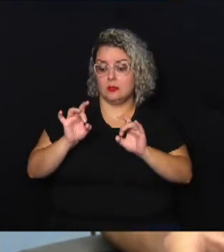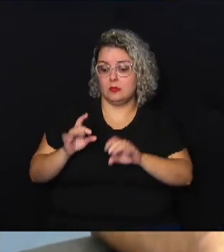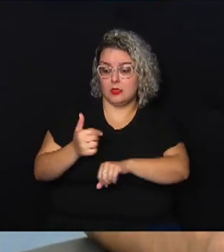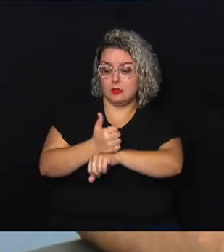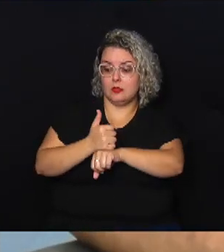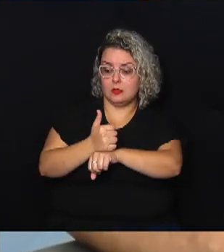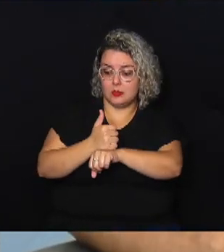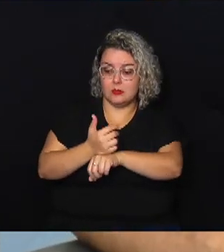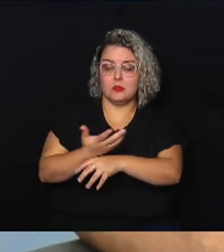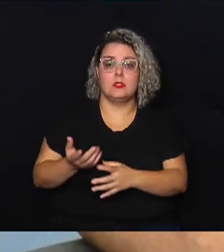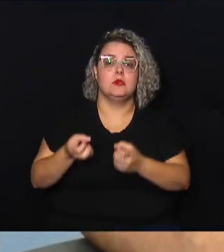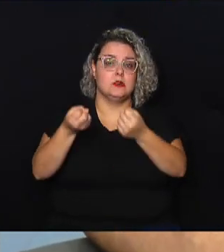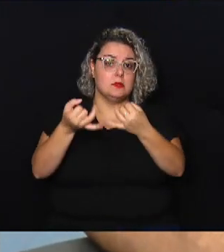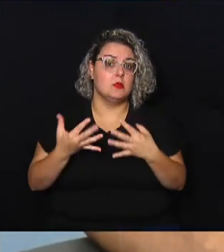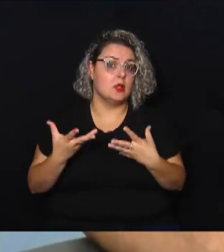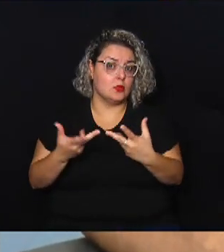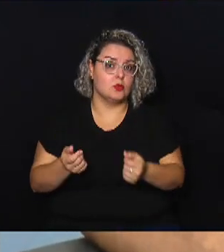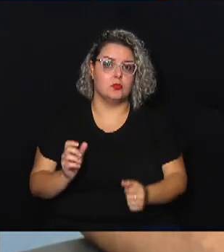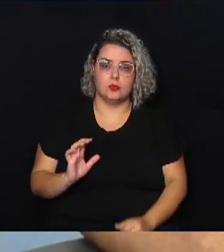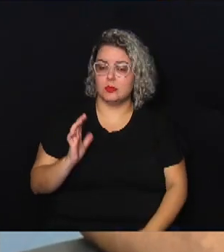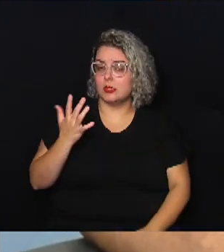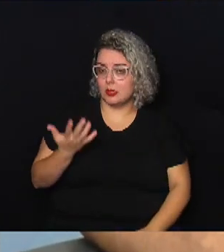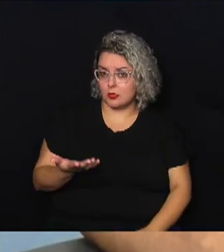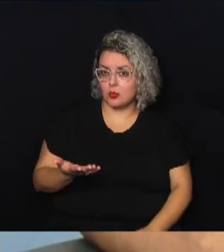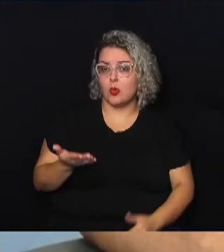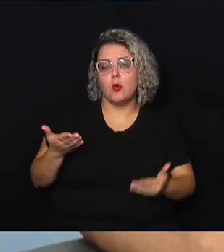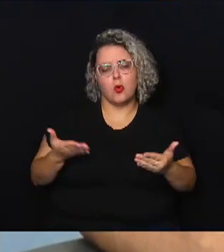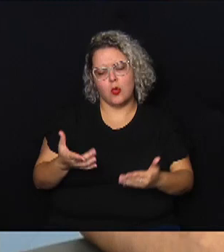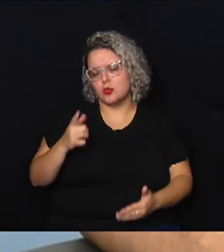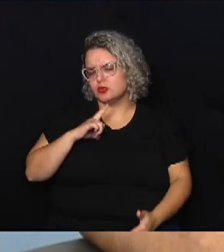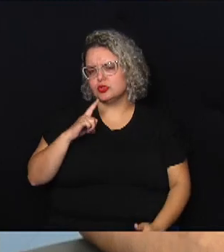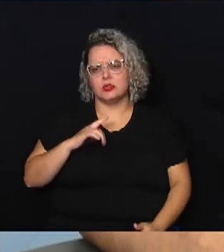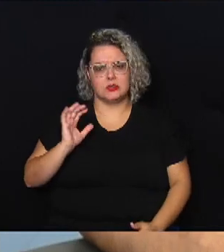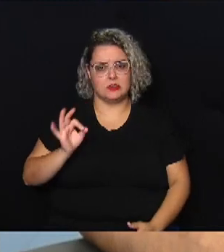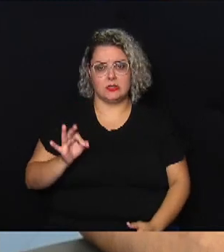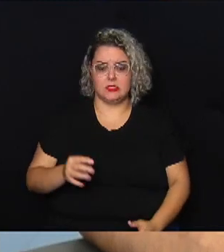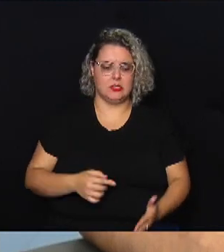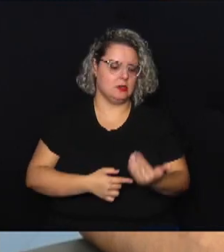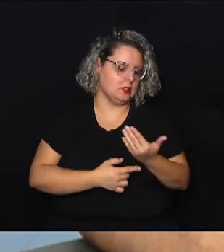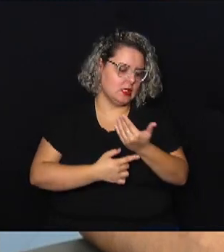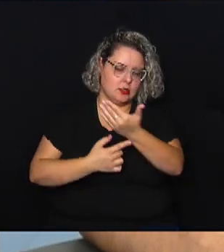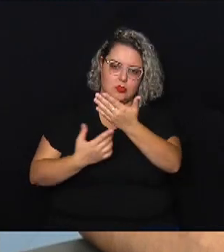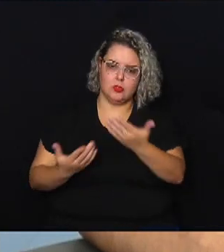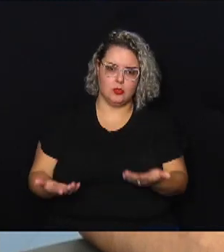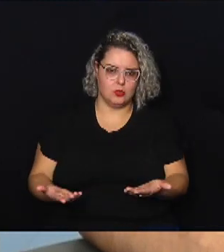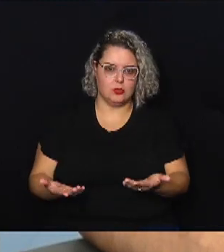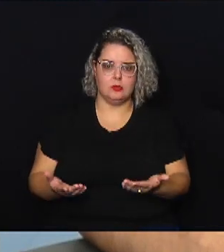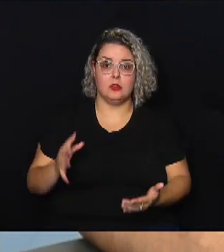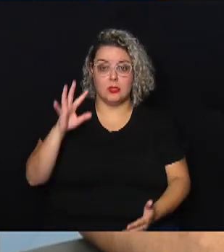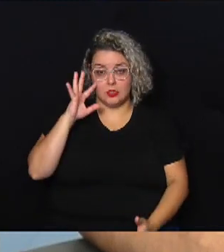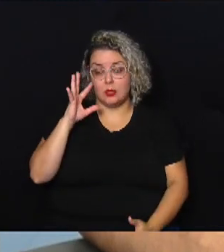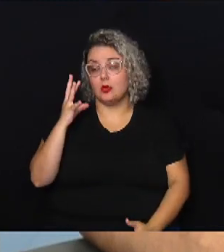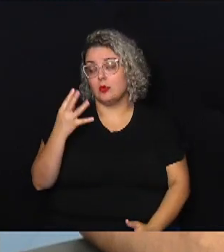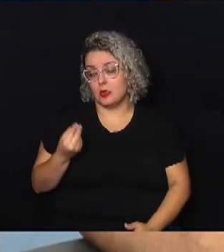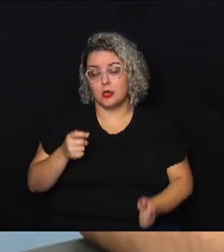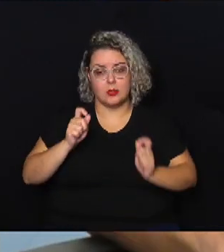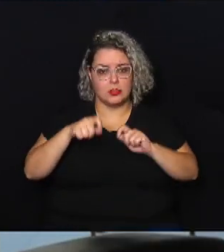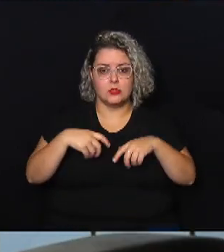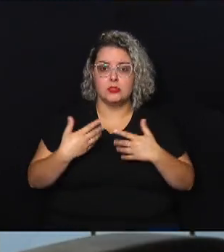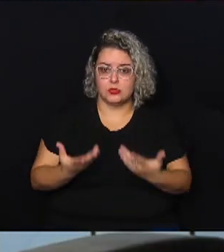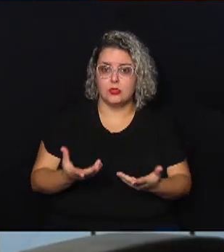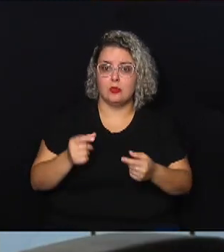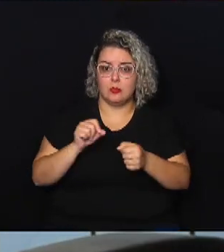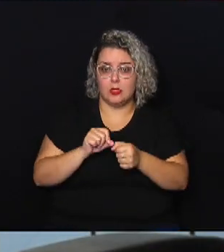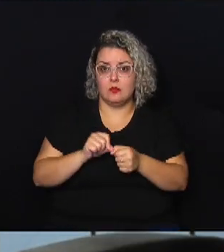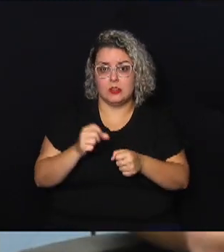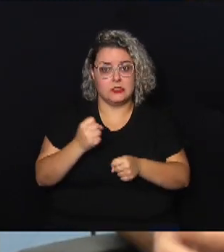explicar tudo isso. Hoje já existe, com certeza, tecnologia e conhecimento suficiente para fazer